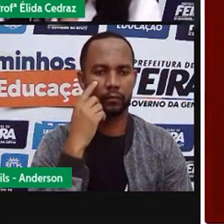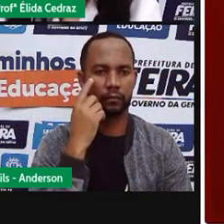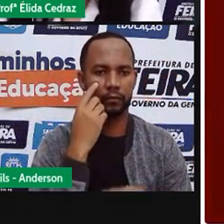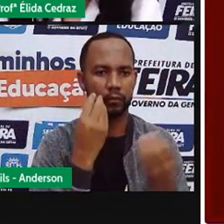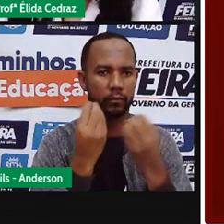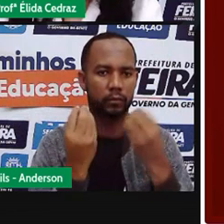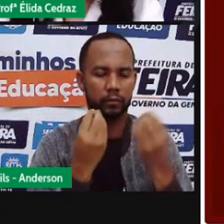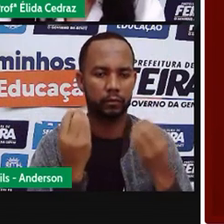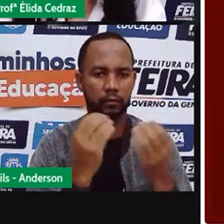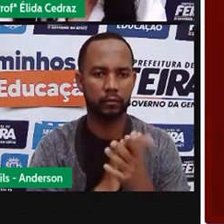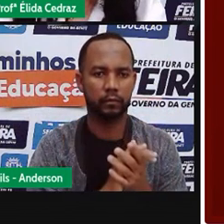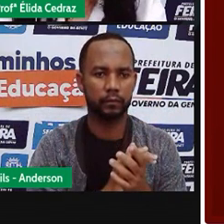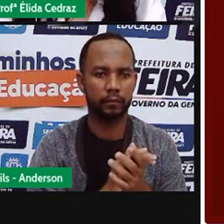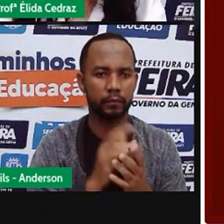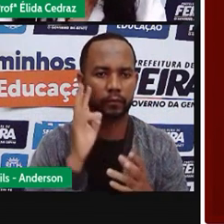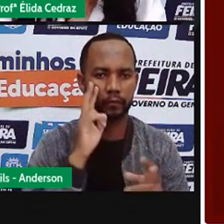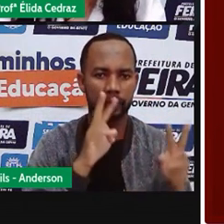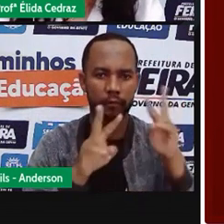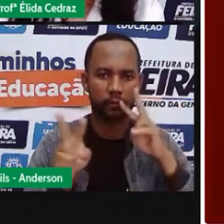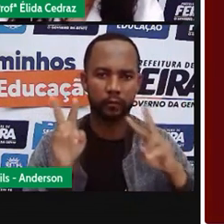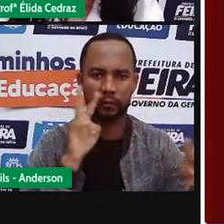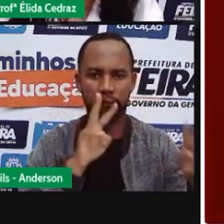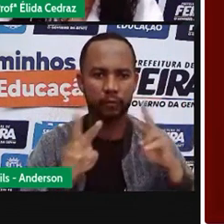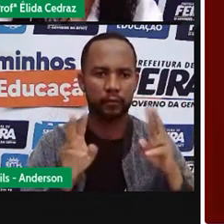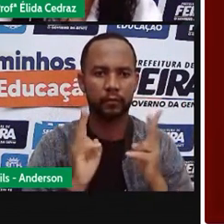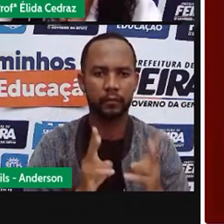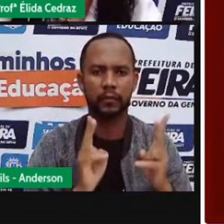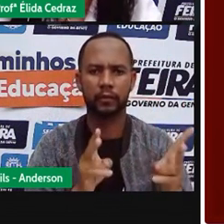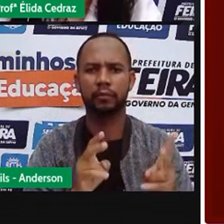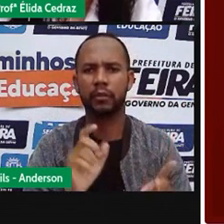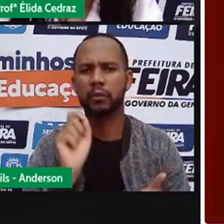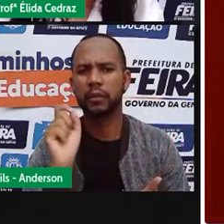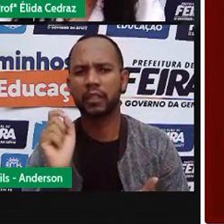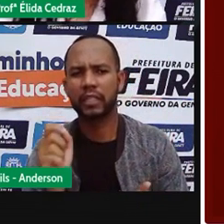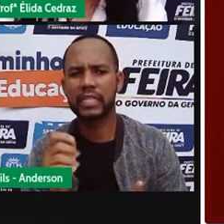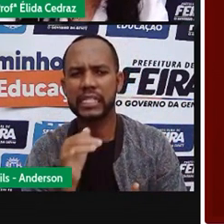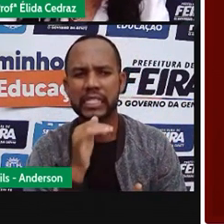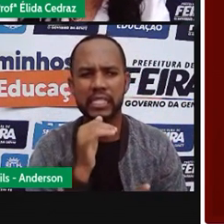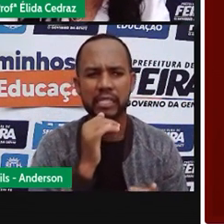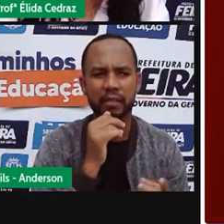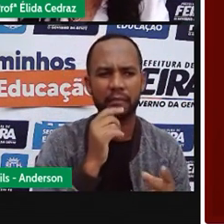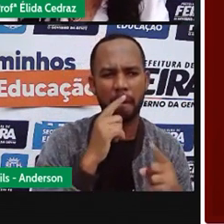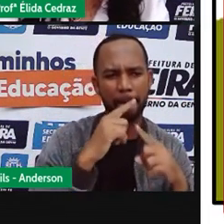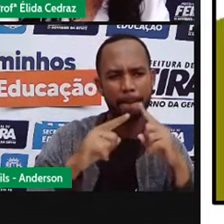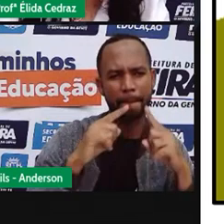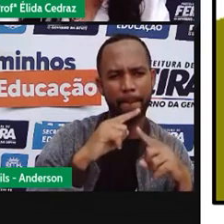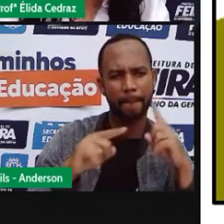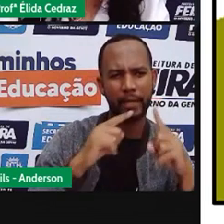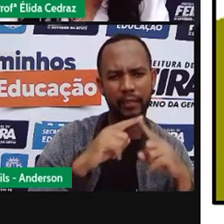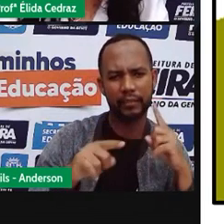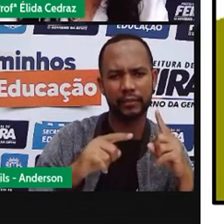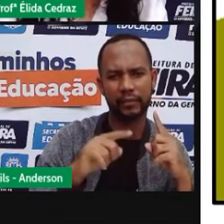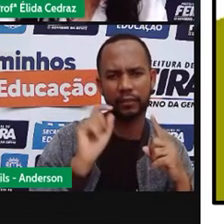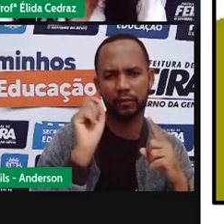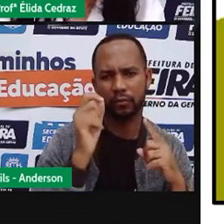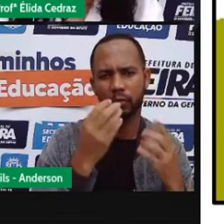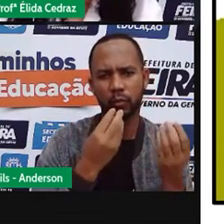Como sempre, as imagens pequenas. O que há de semelhante e diferente entre elas?